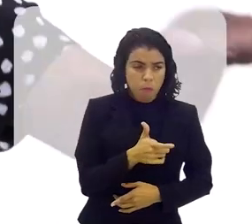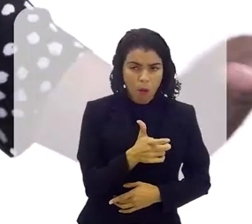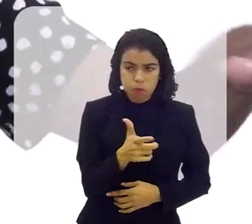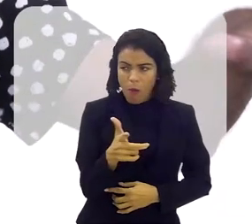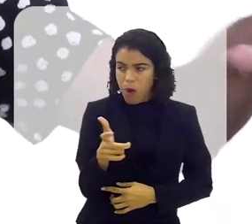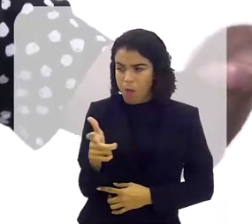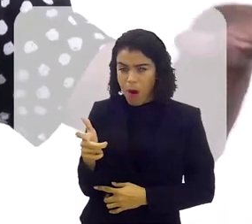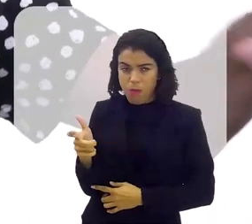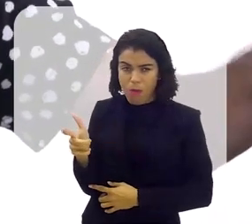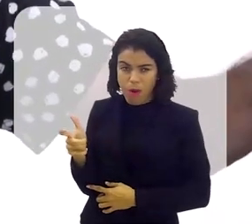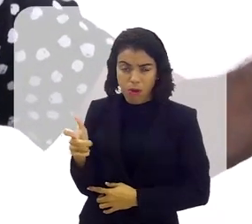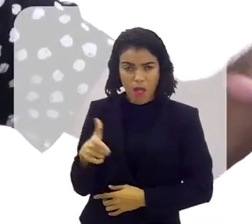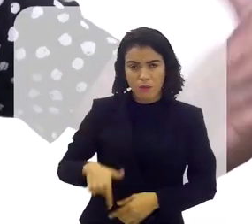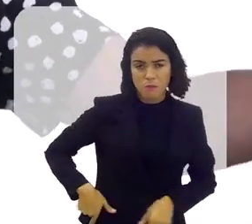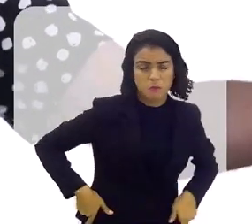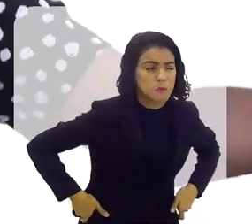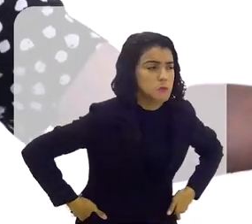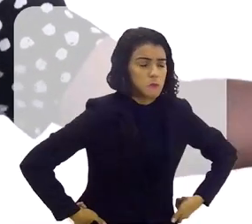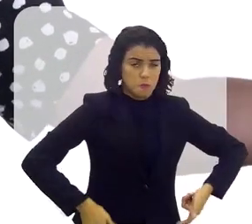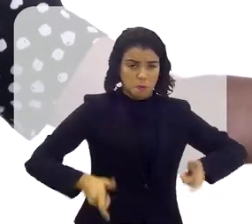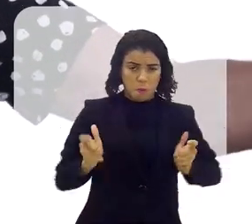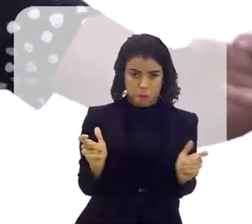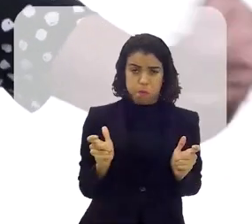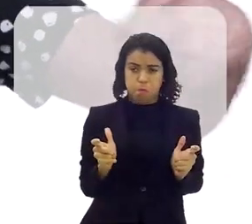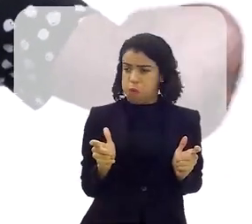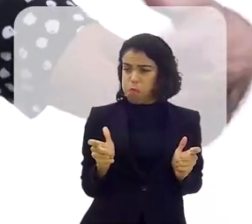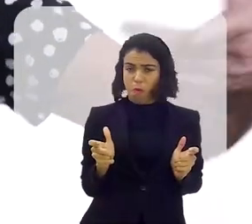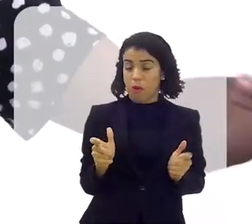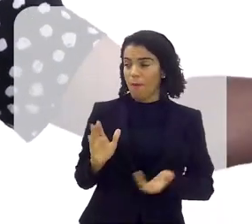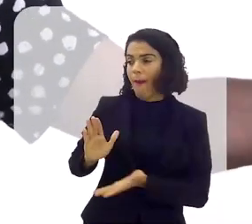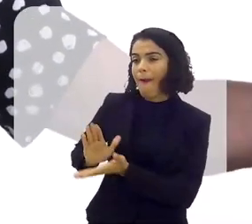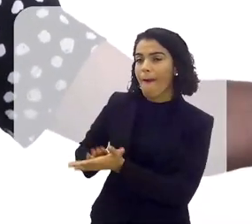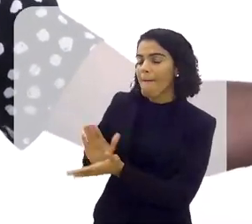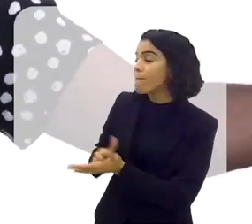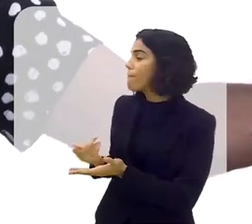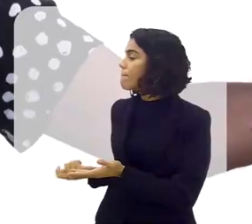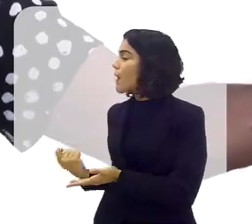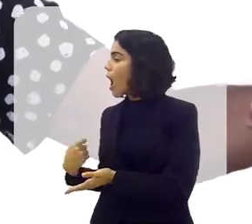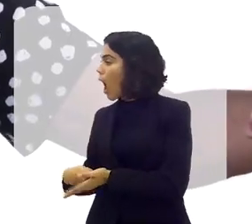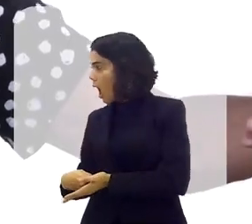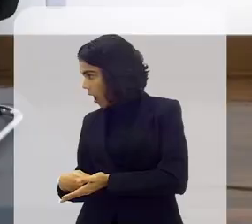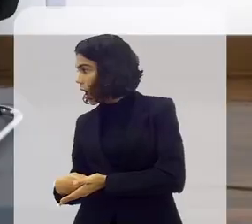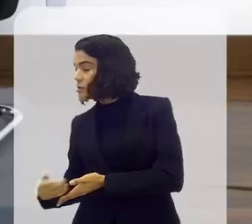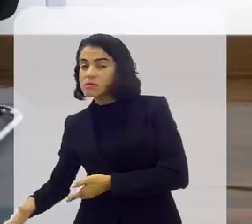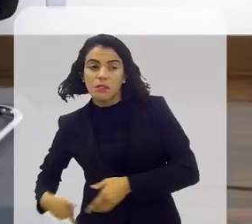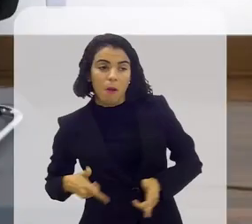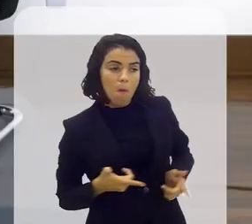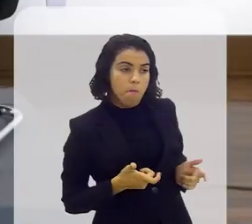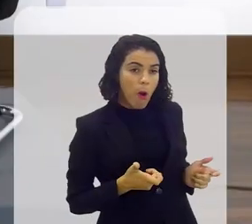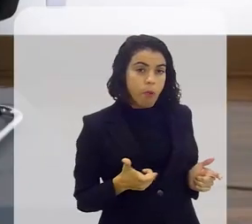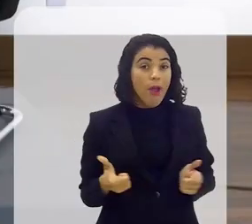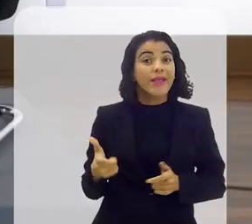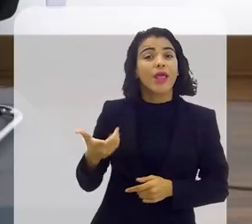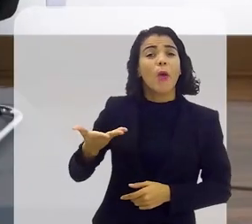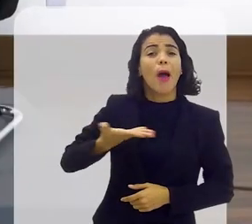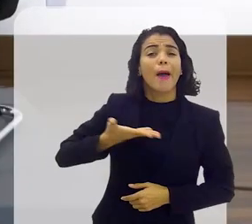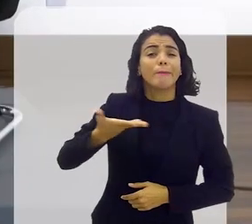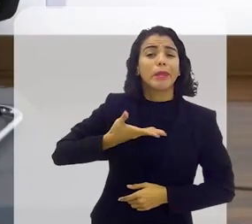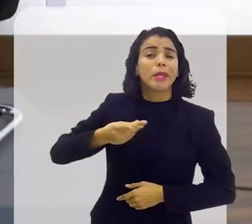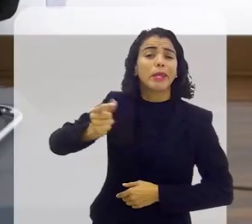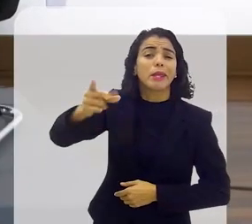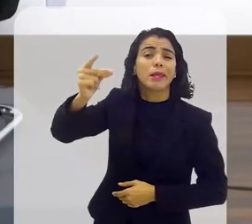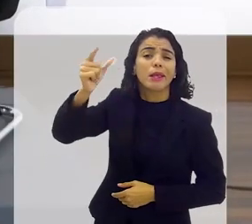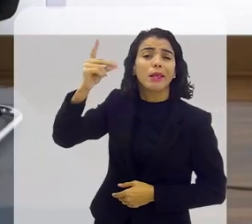breguessa de matar as pessoas ele é um pistoleiro que ele mata por encomenda olha que loucura e eu sou um